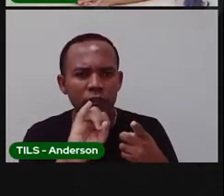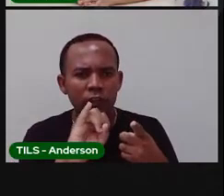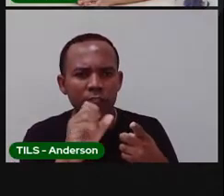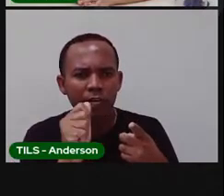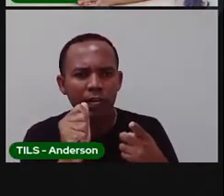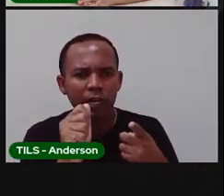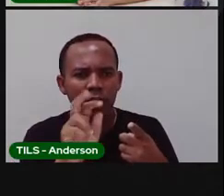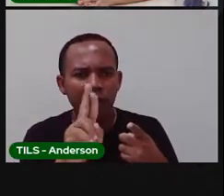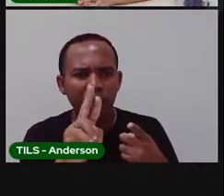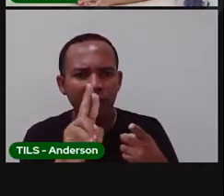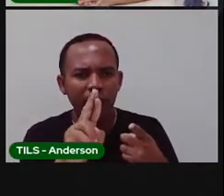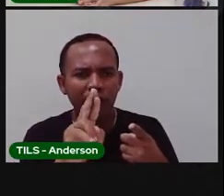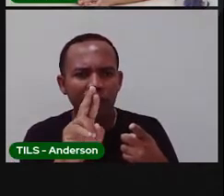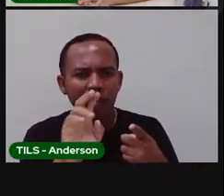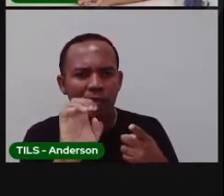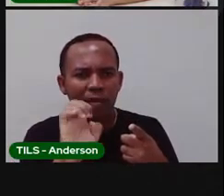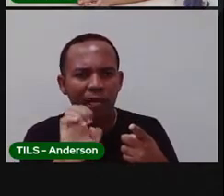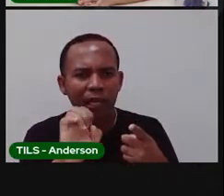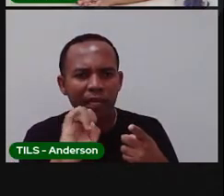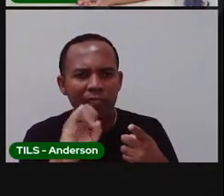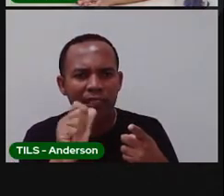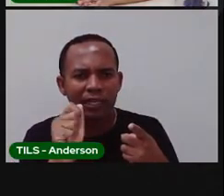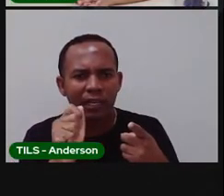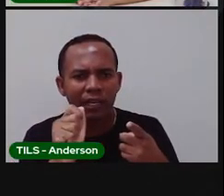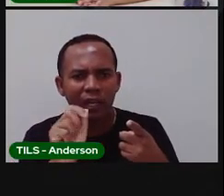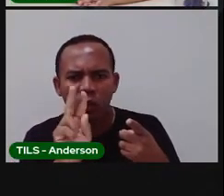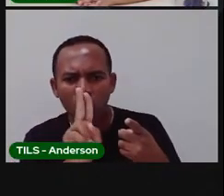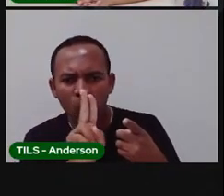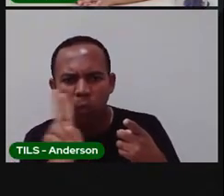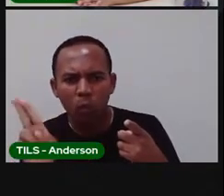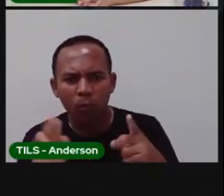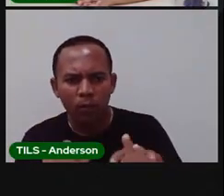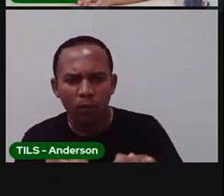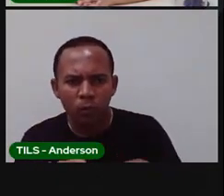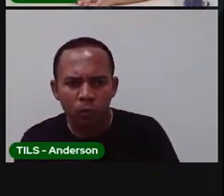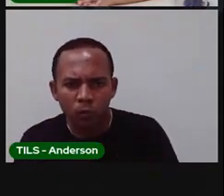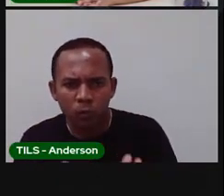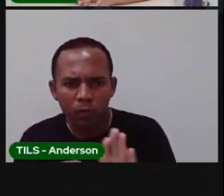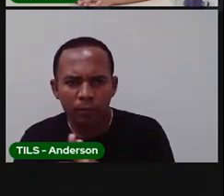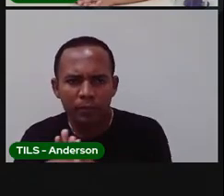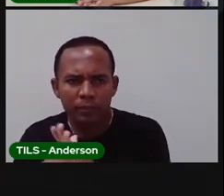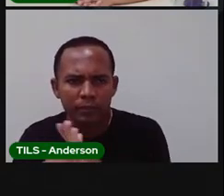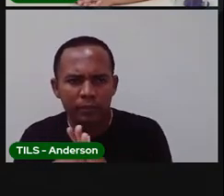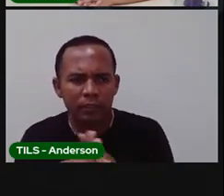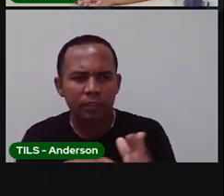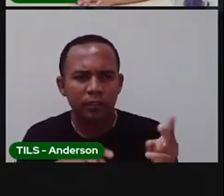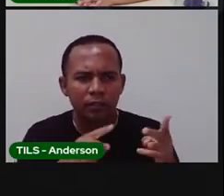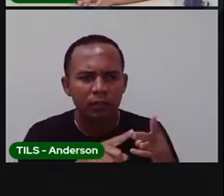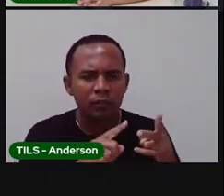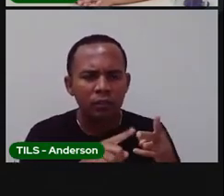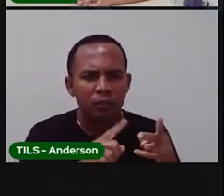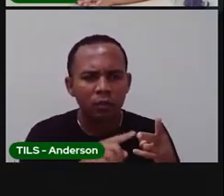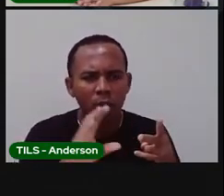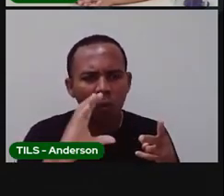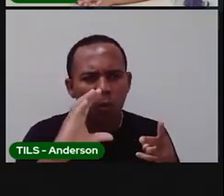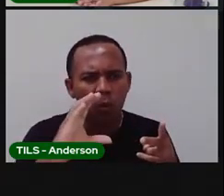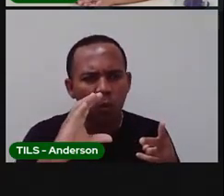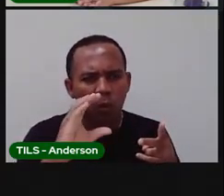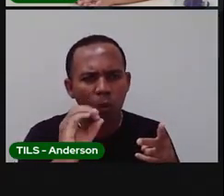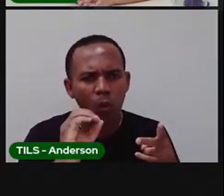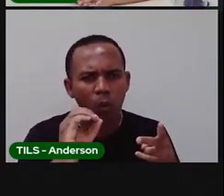diarreia infecciosa? Não sei pesquisar, procurar saber com quem sabe, com um adulto, com o seu